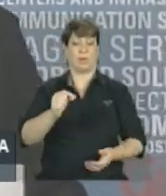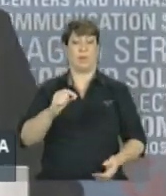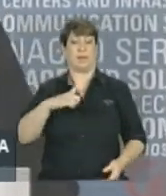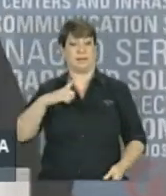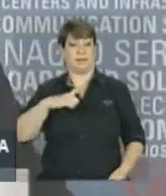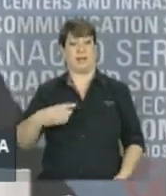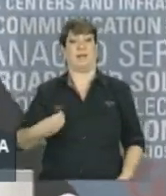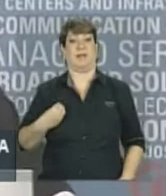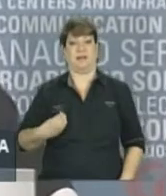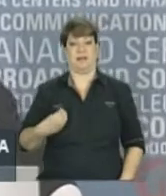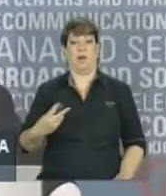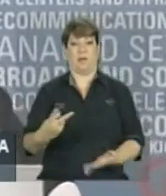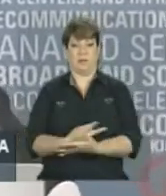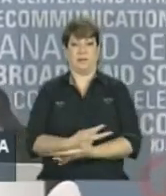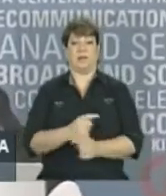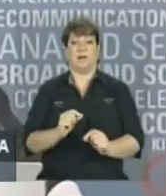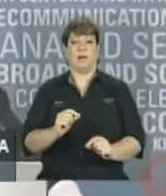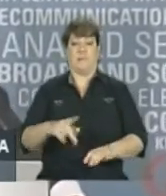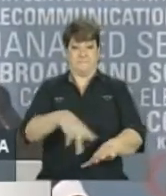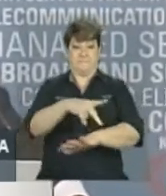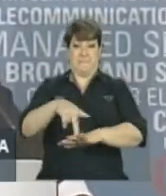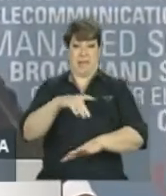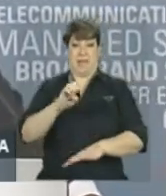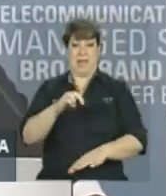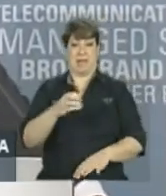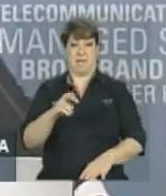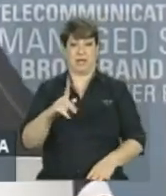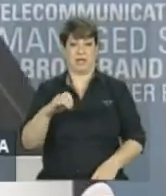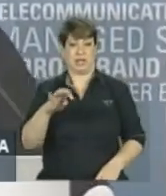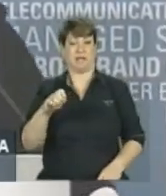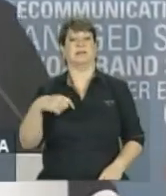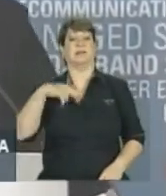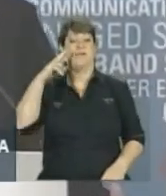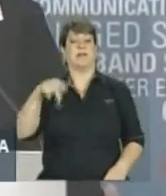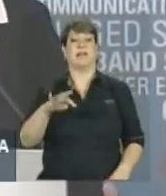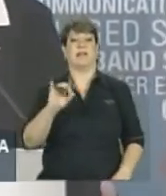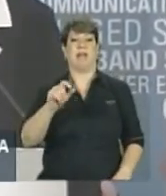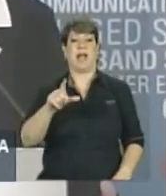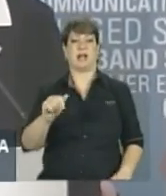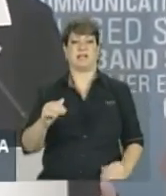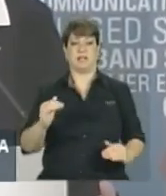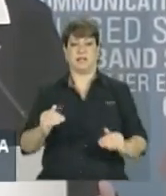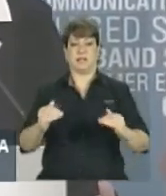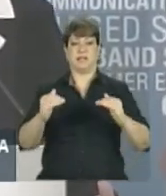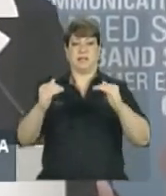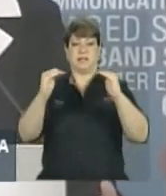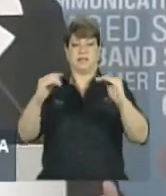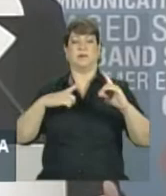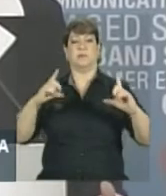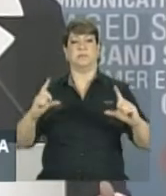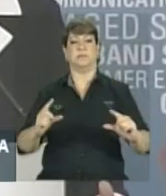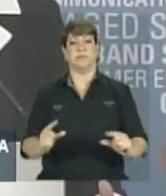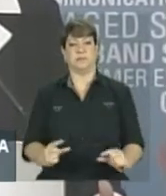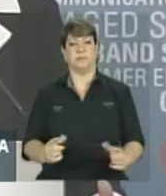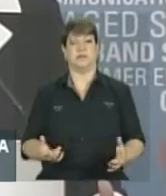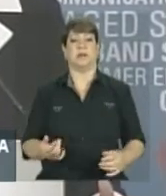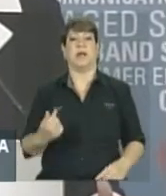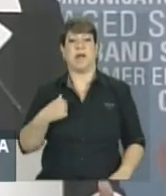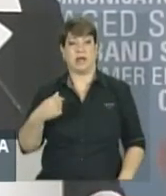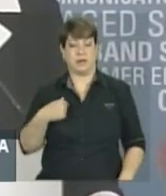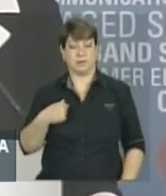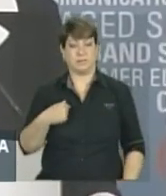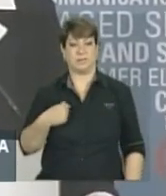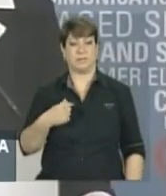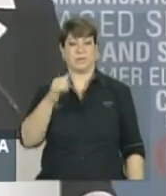acontecido é que os países emergentes têm visto as suas taxas de crescimento diminuir. Eu afirmei